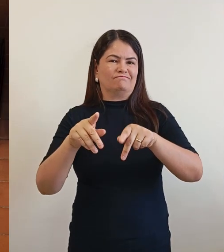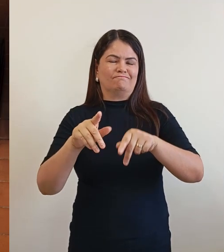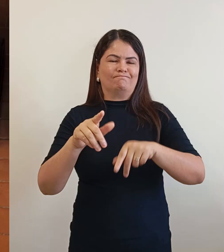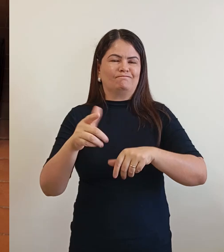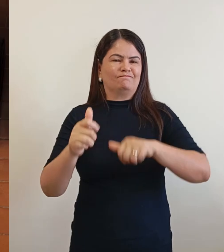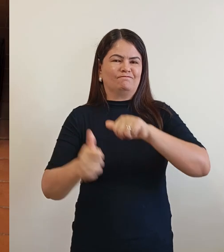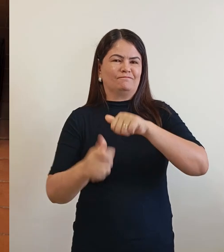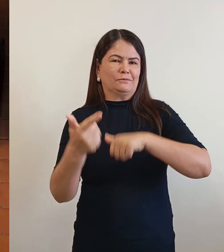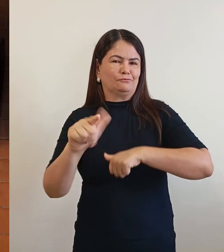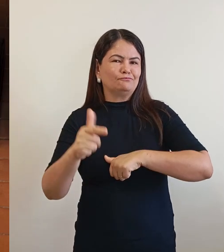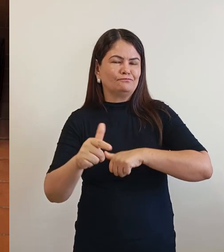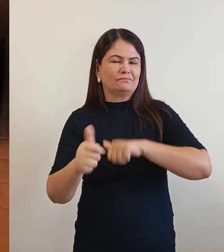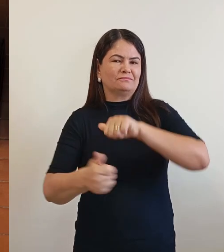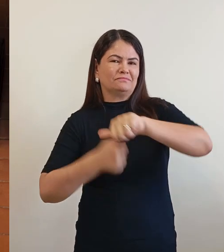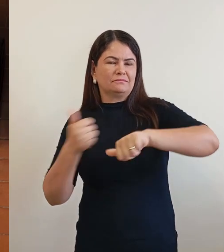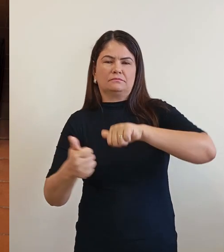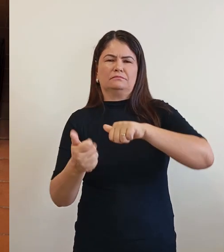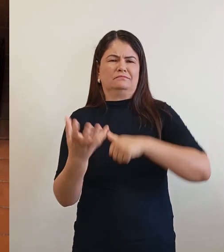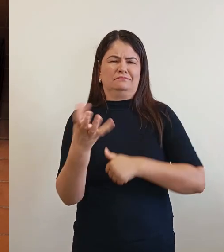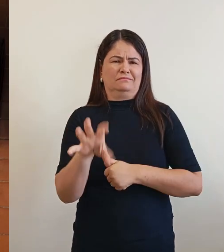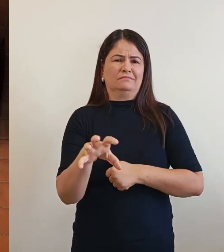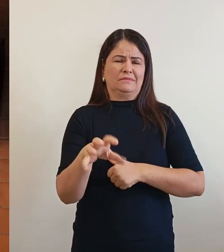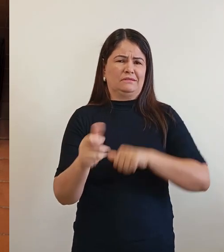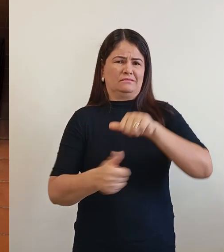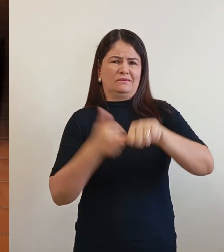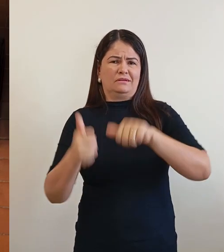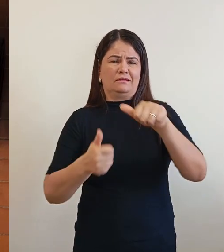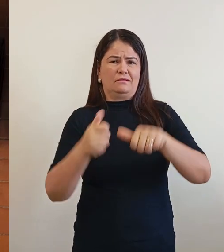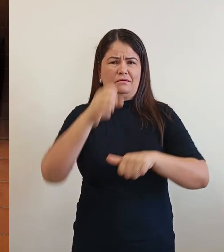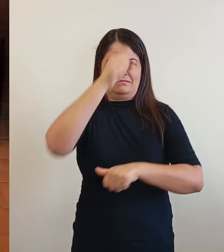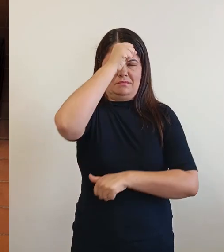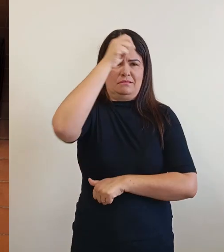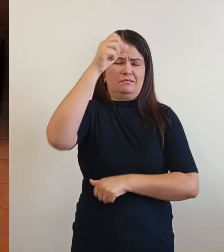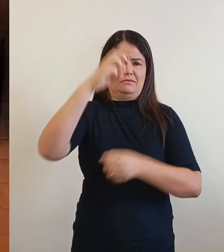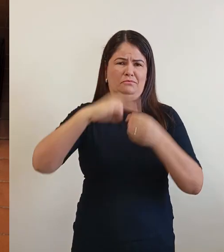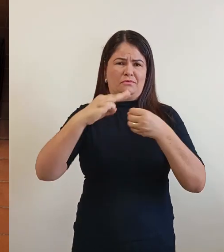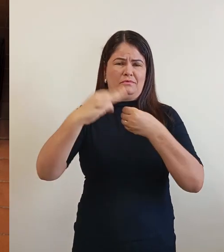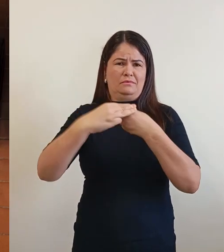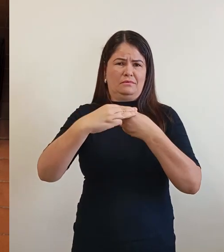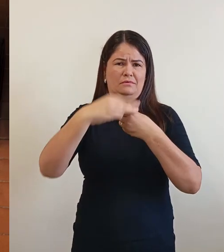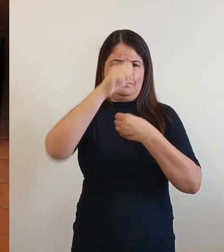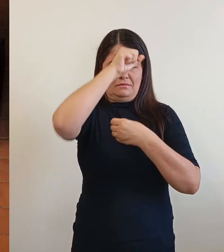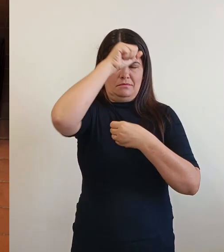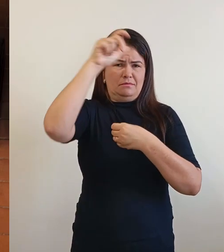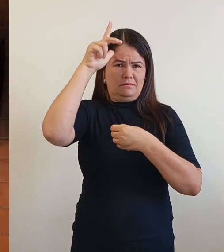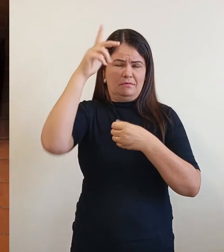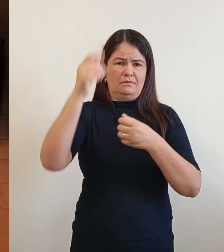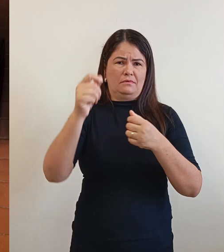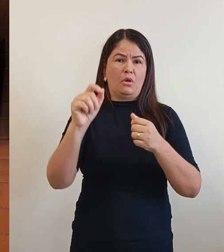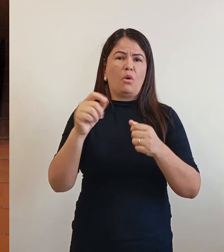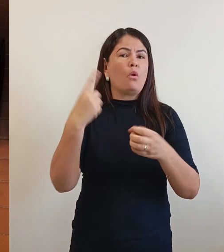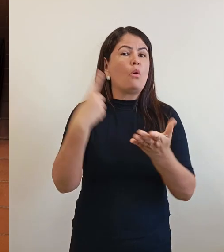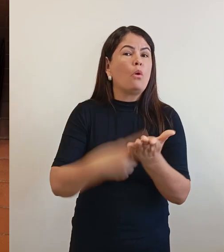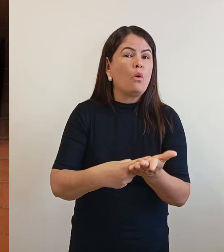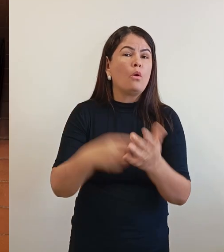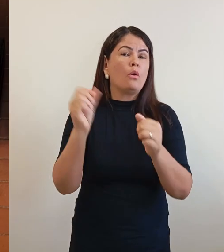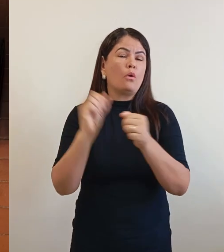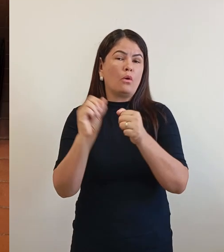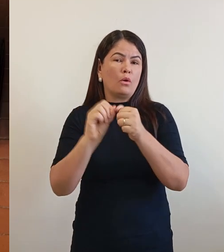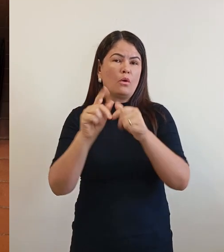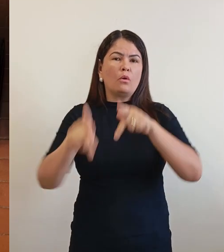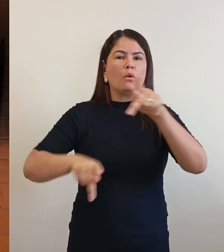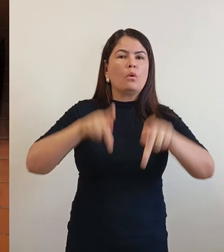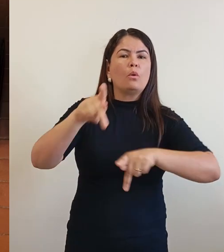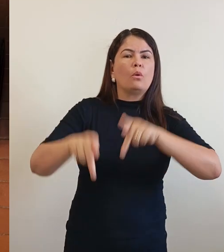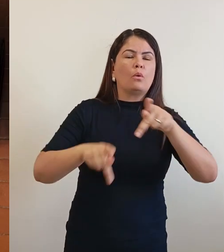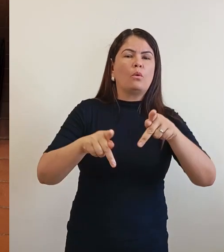nosso é em fazer para a população. E vejo que a arrecadação do nosso município está